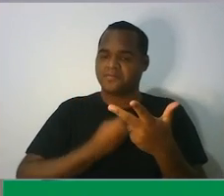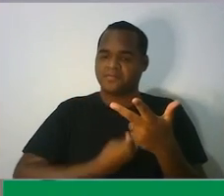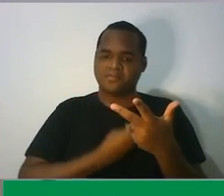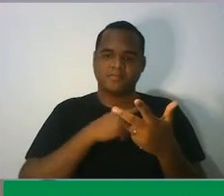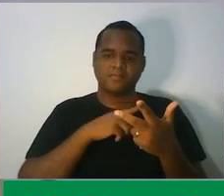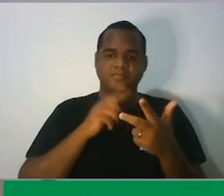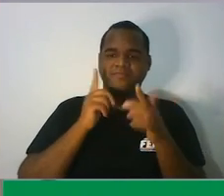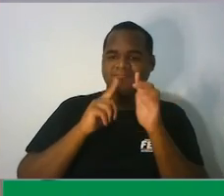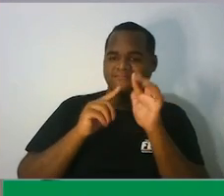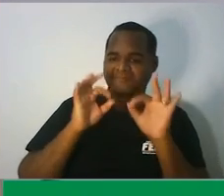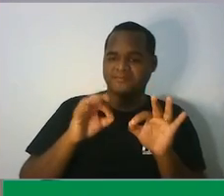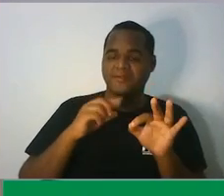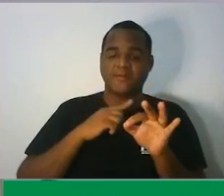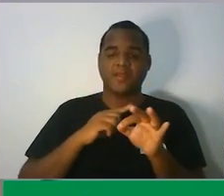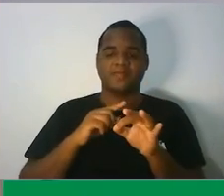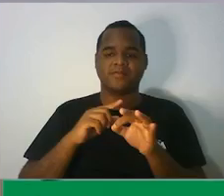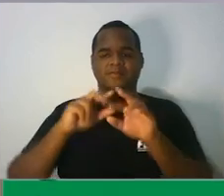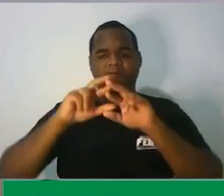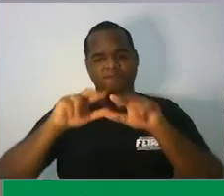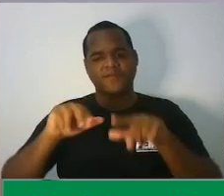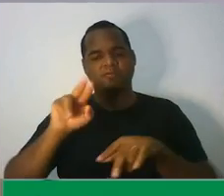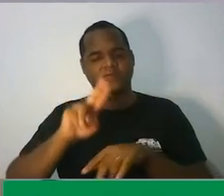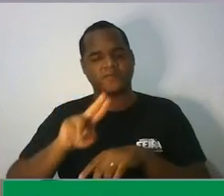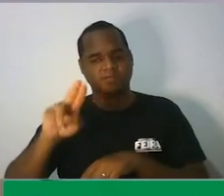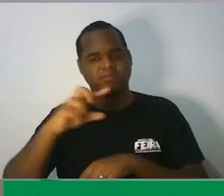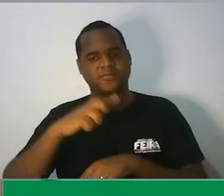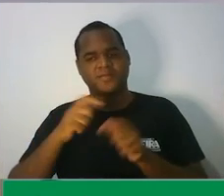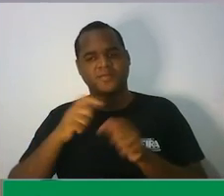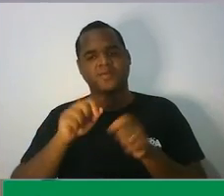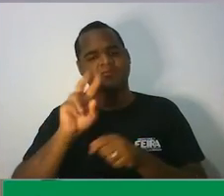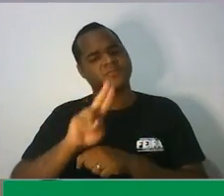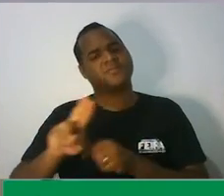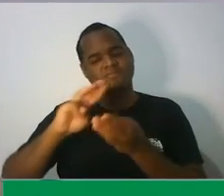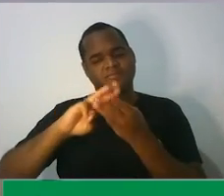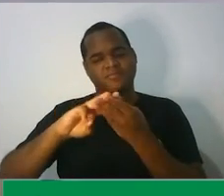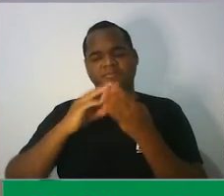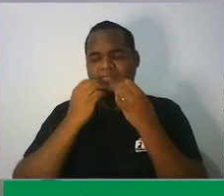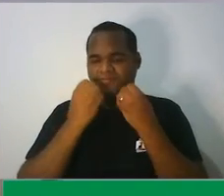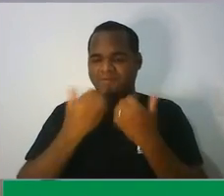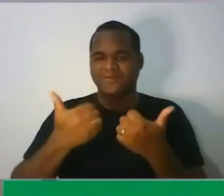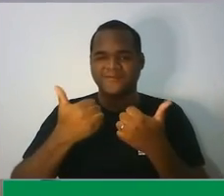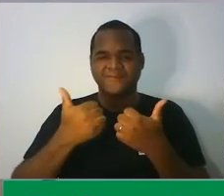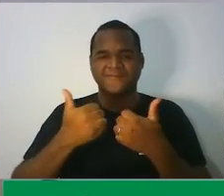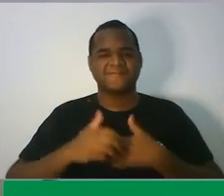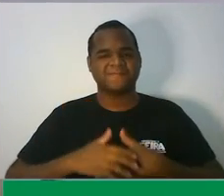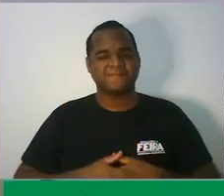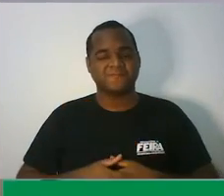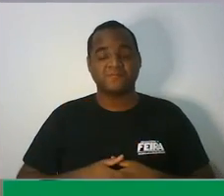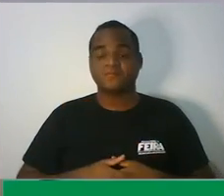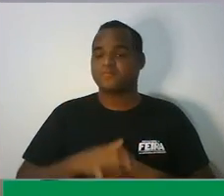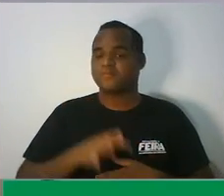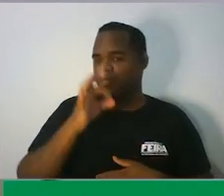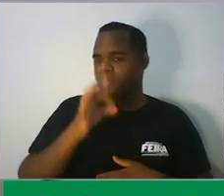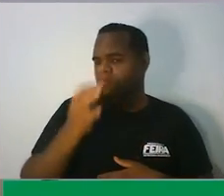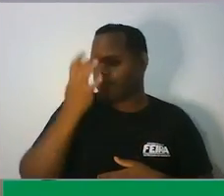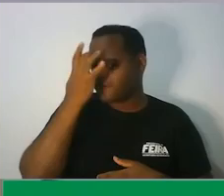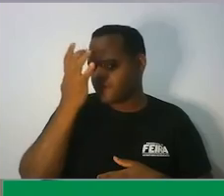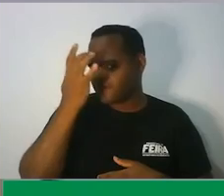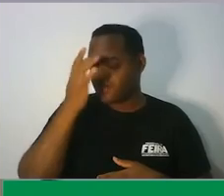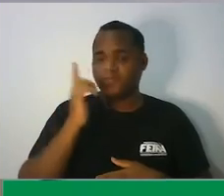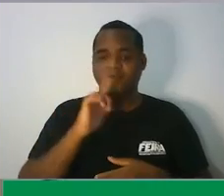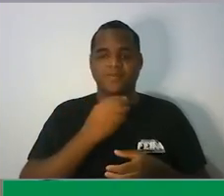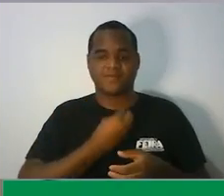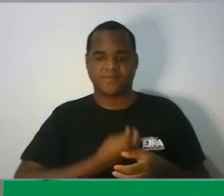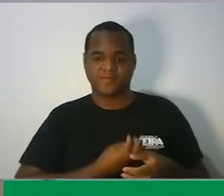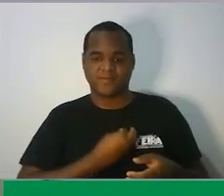consiga usar esse conteúdo porque é para isso que a gente usa matemática certo? para facilitar a nossa vida